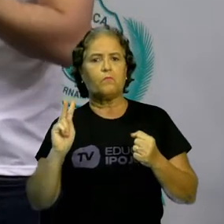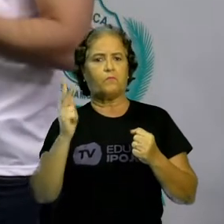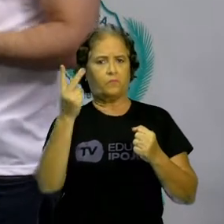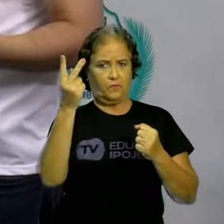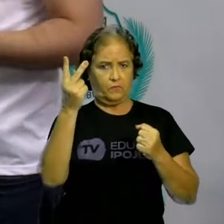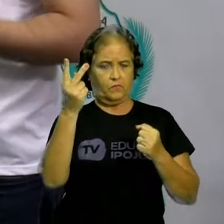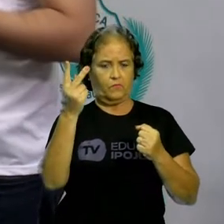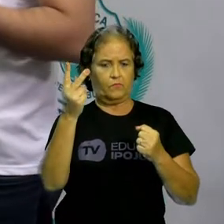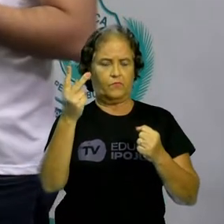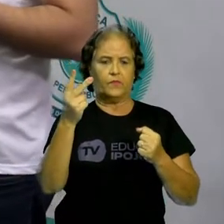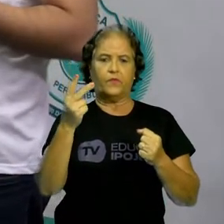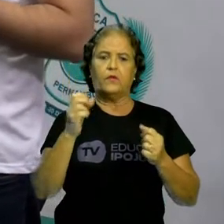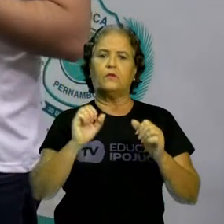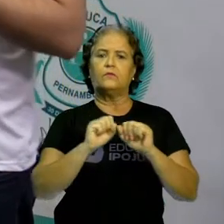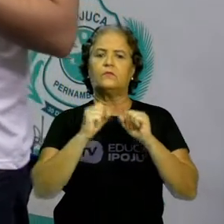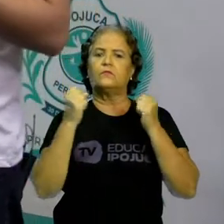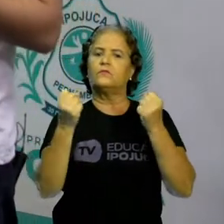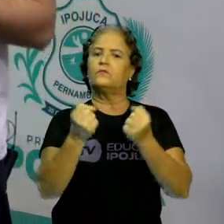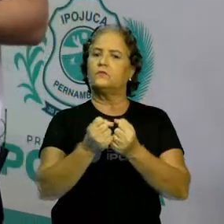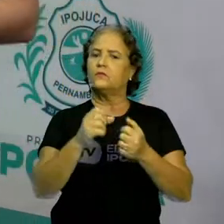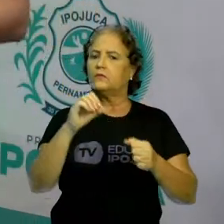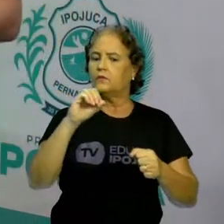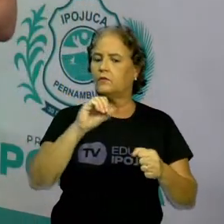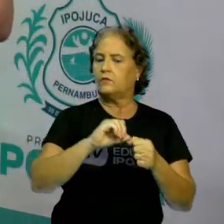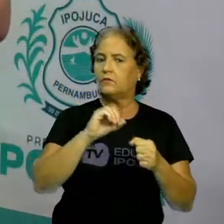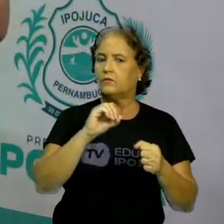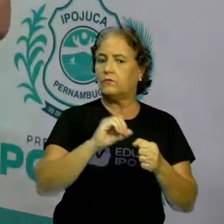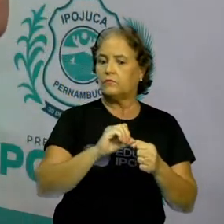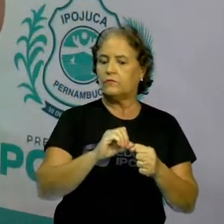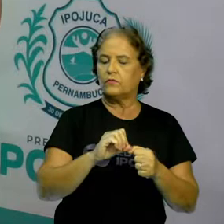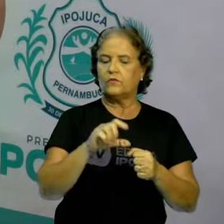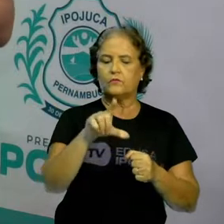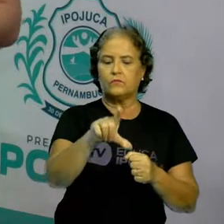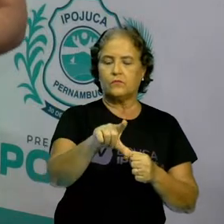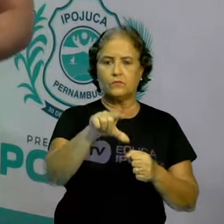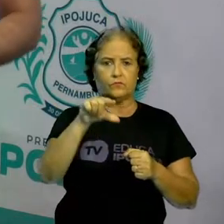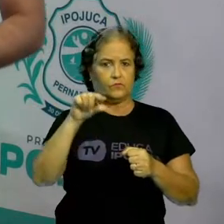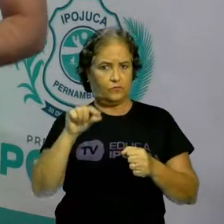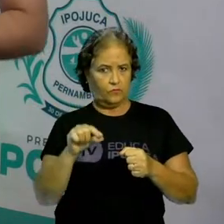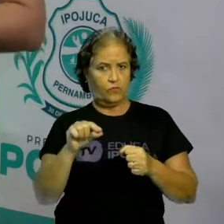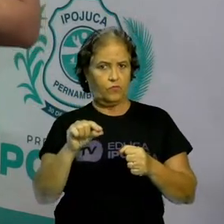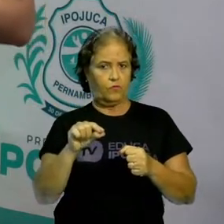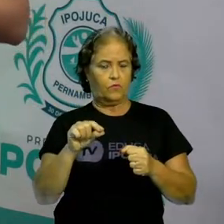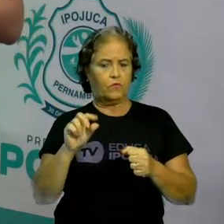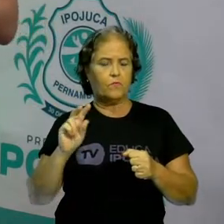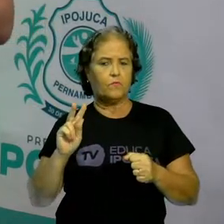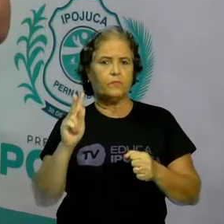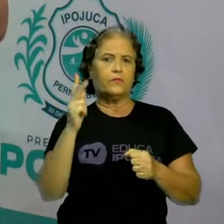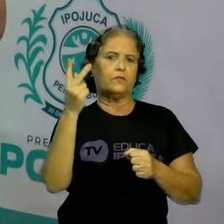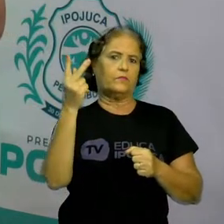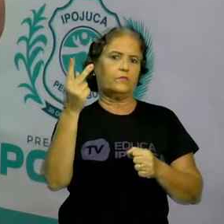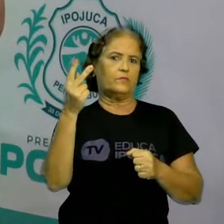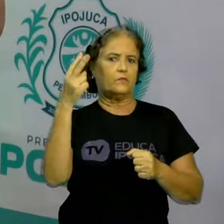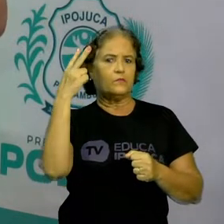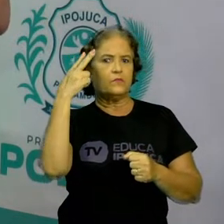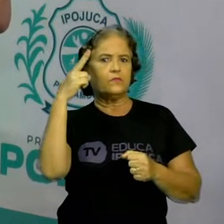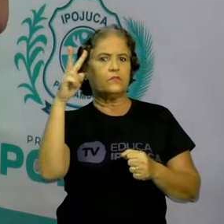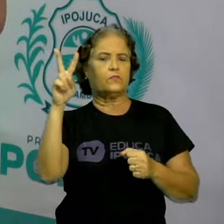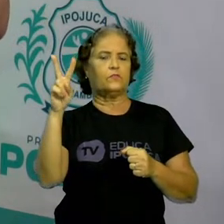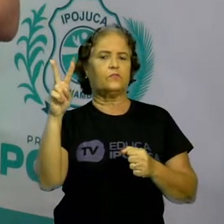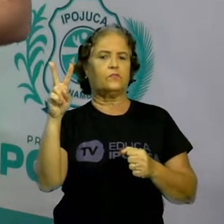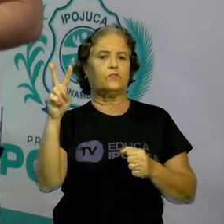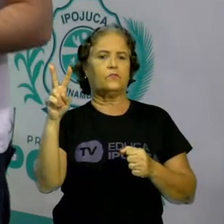produz e que ela escolhe como tendo um valor histórico, escolhe como tendo um valor